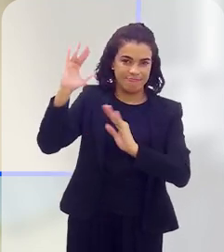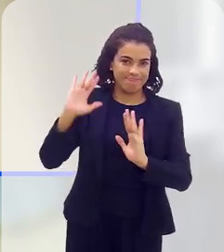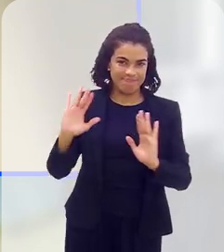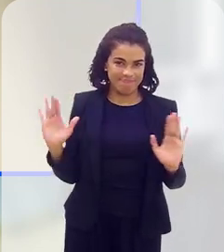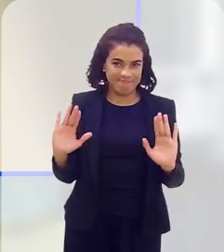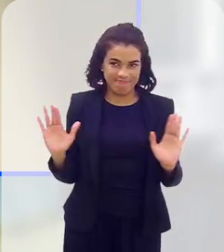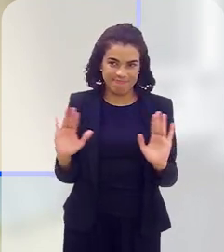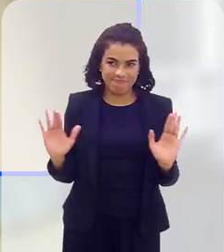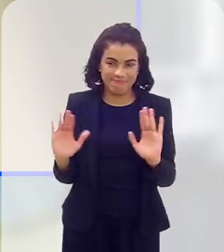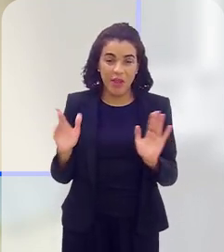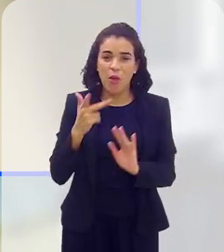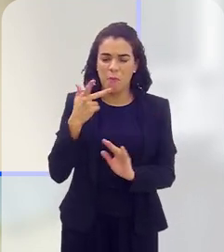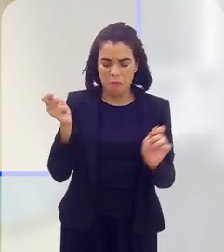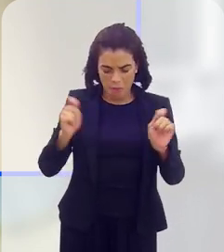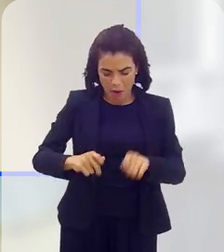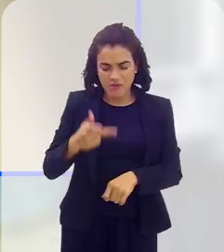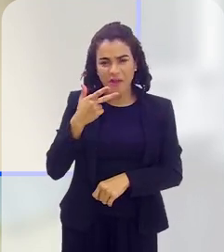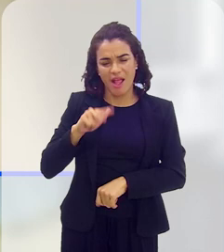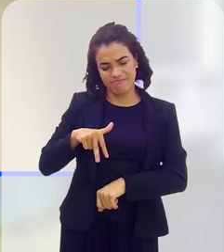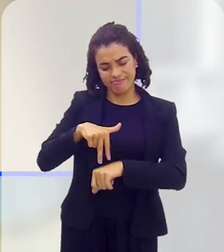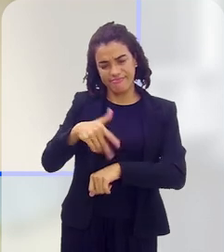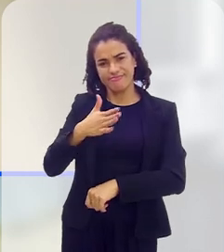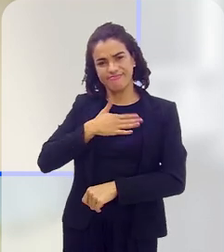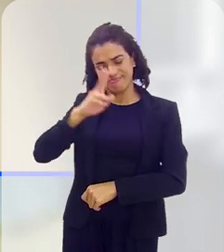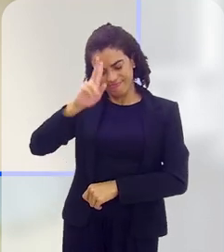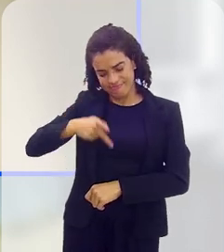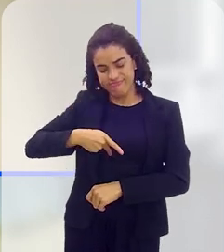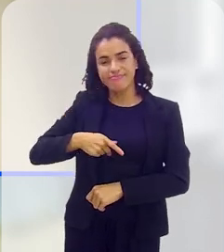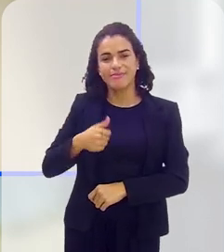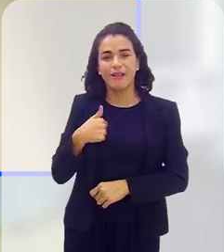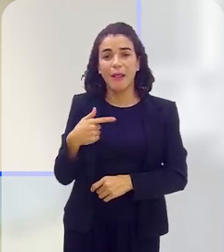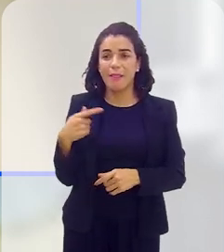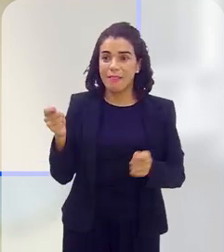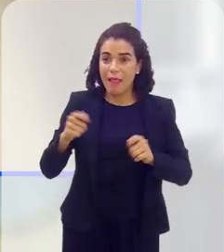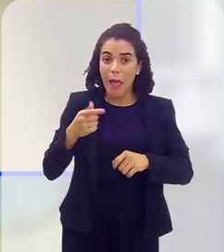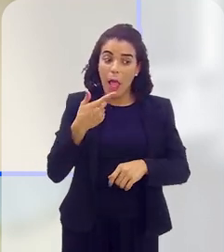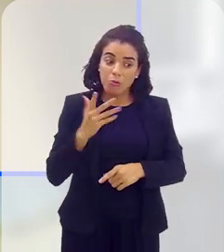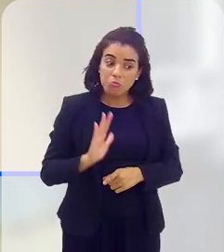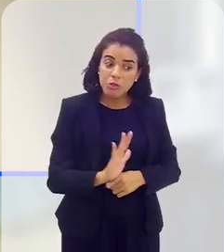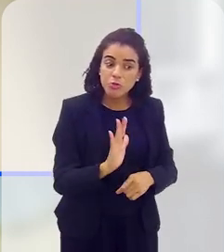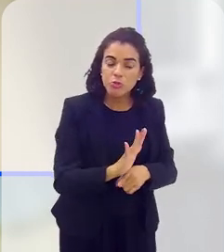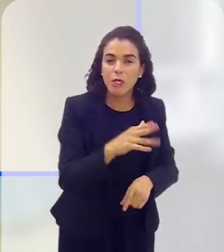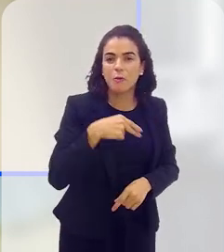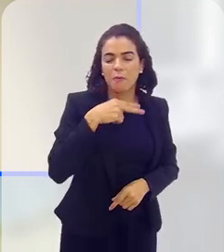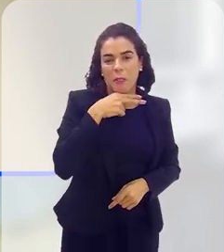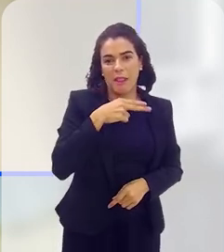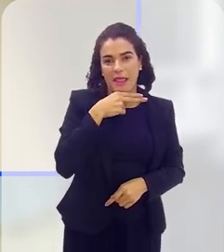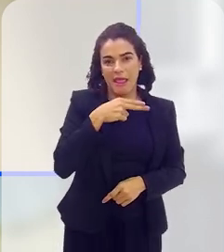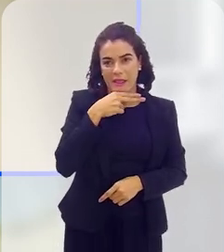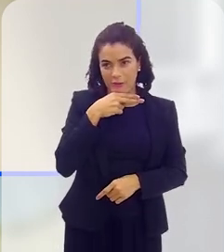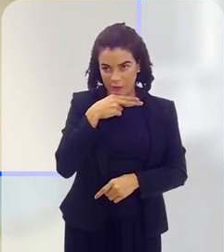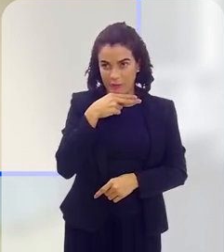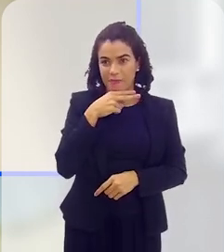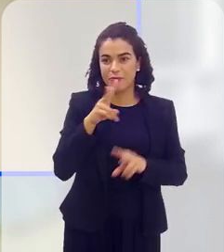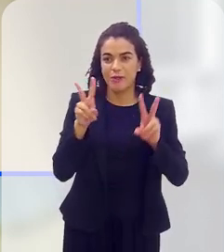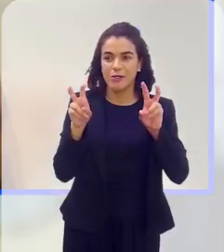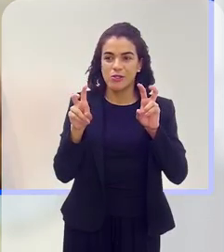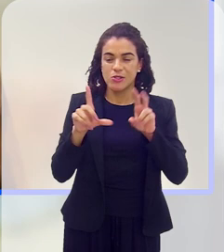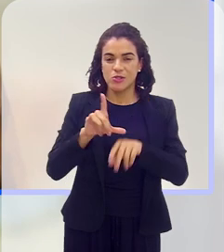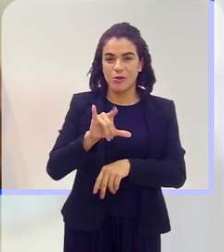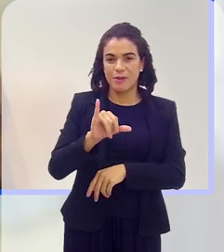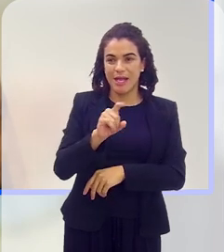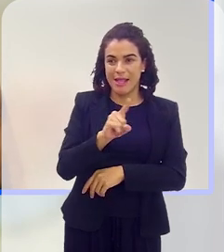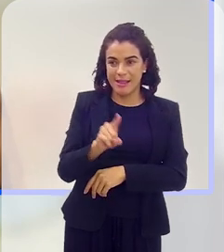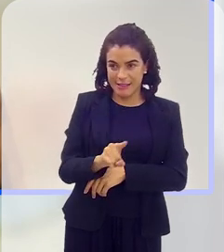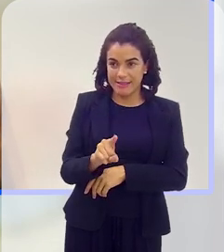mais do que nunca posso falar na primeira pessoa, está dando muito resultado, como a Clarice falou, com relação